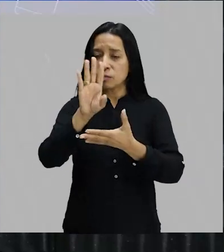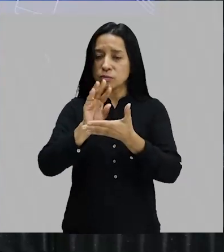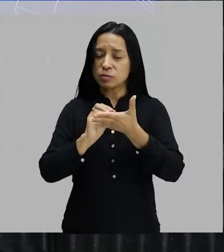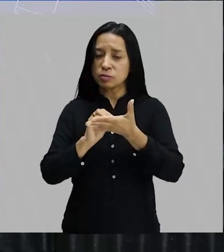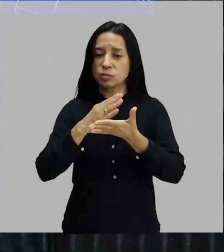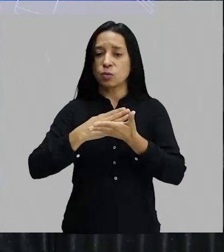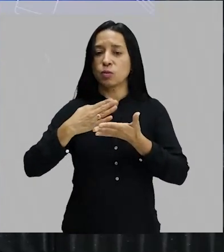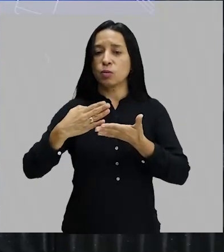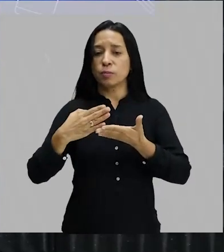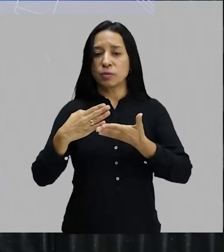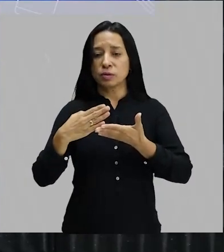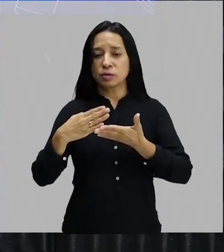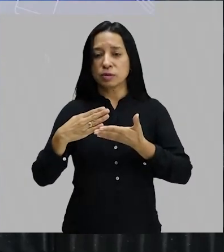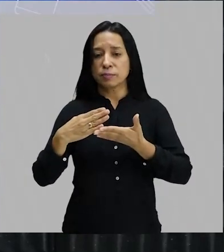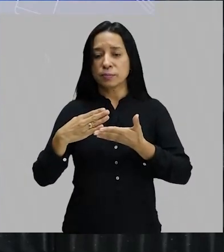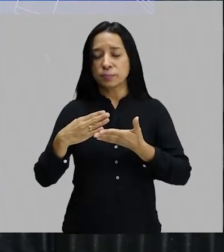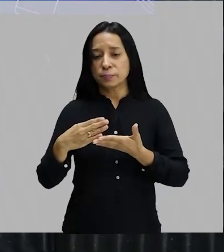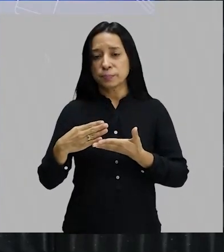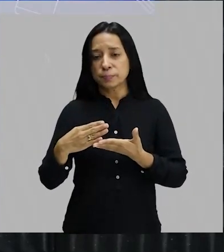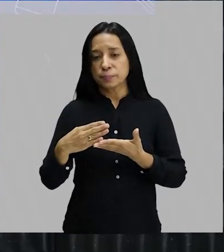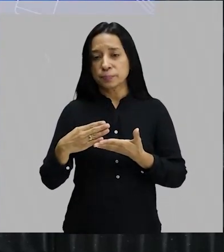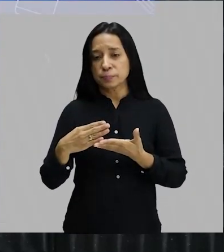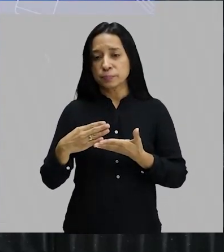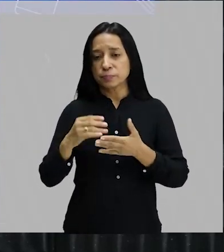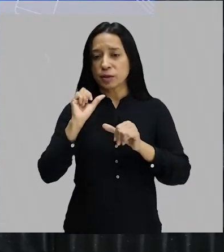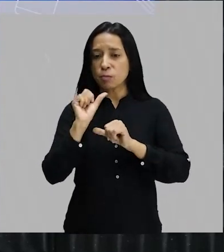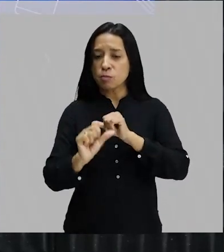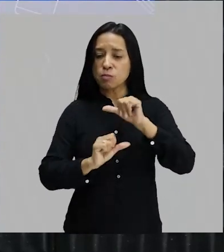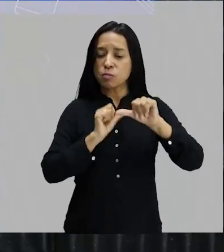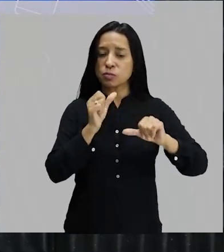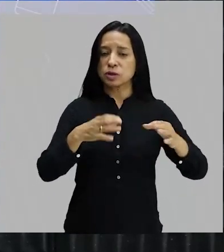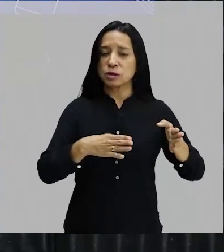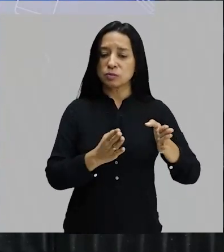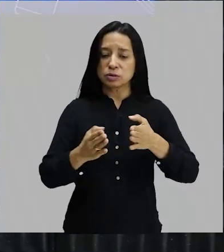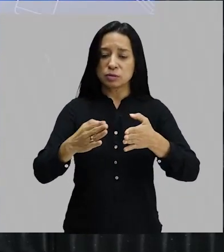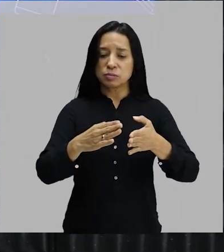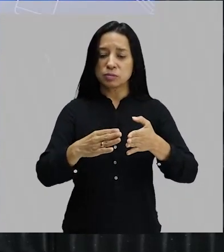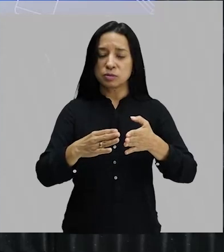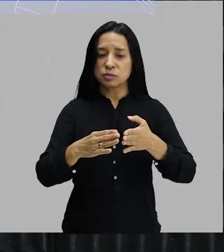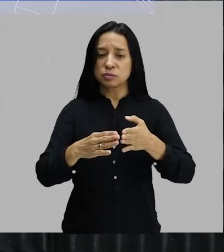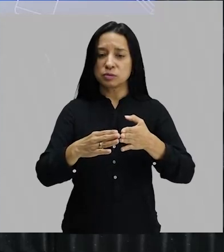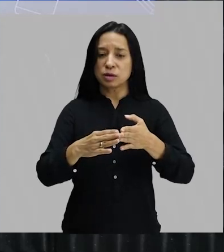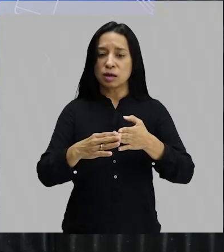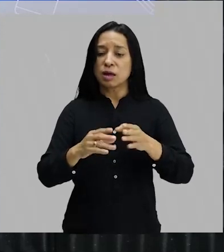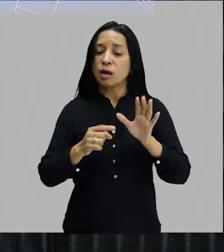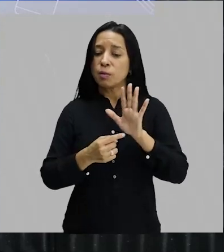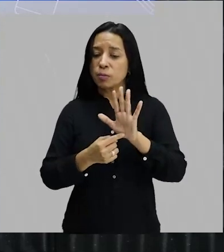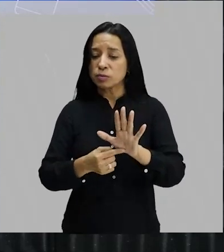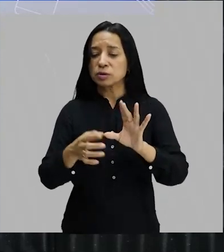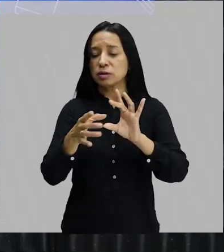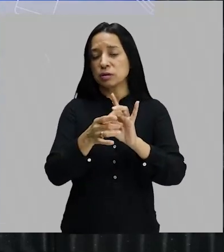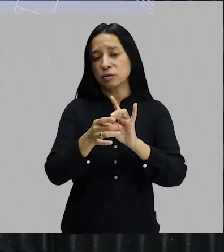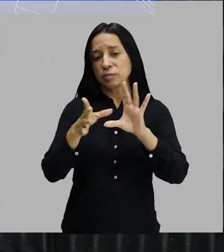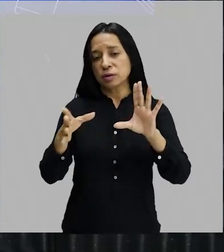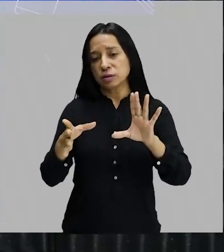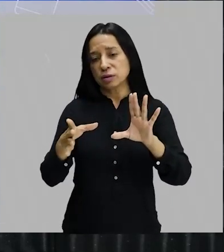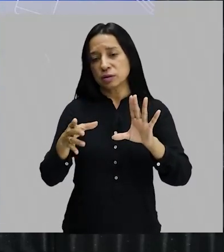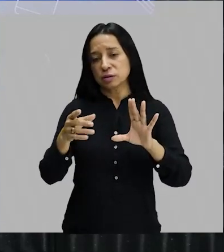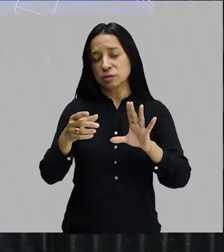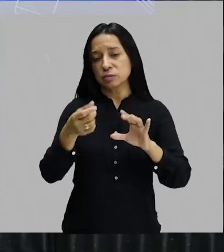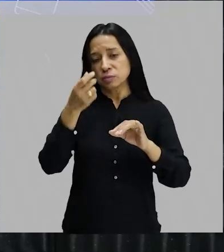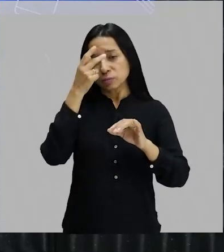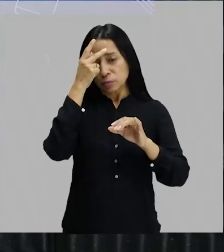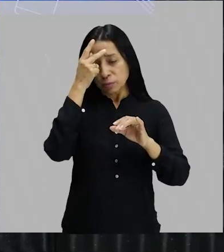começa a literalmente mudar os caminhos e colocar a liberdade para que os artistas brasileiros começassem a